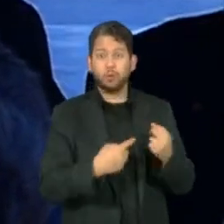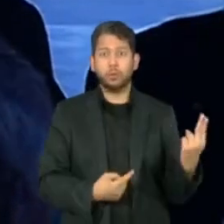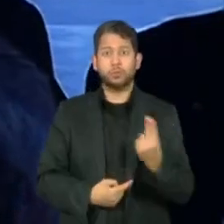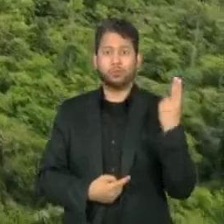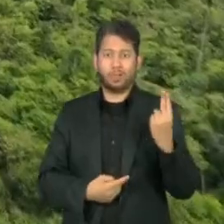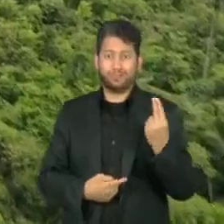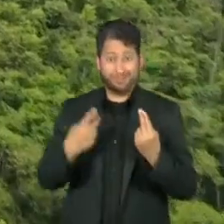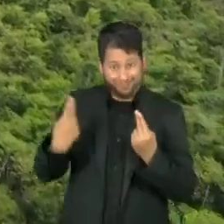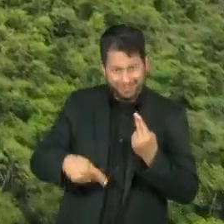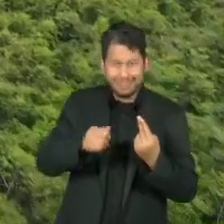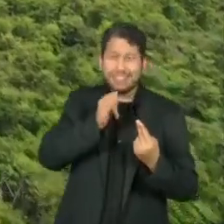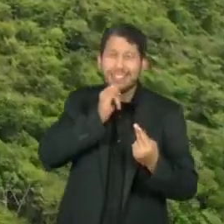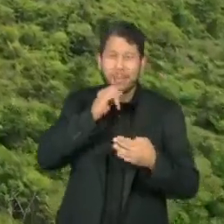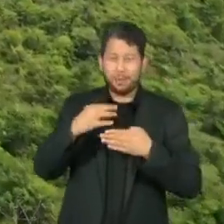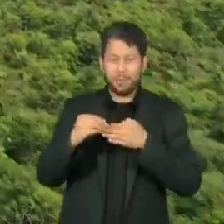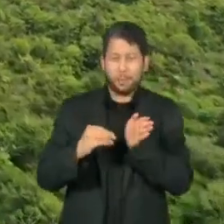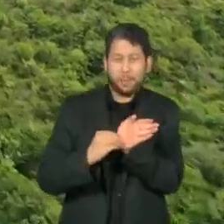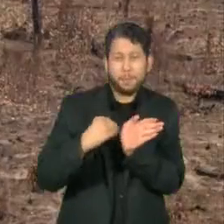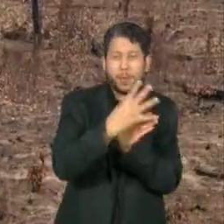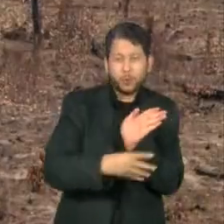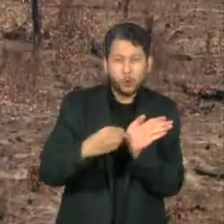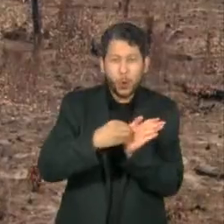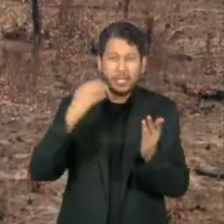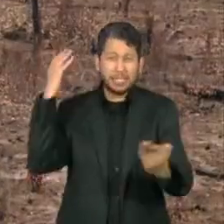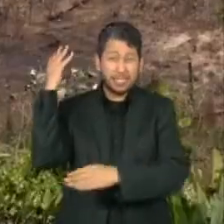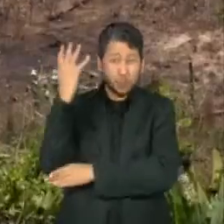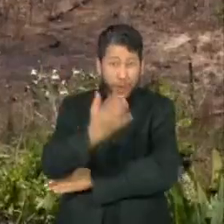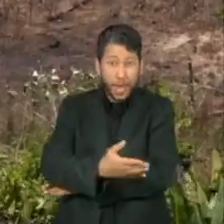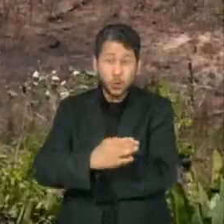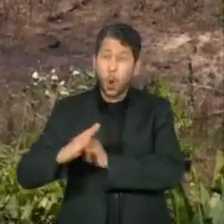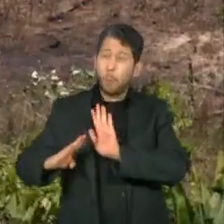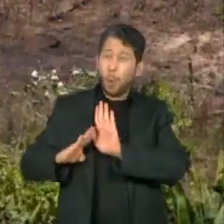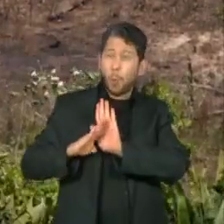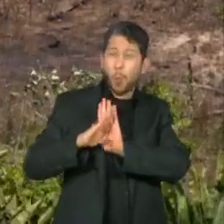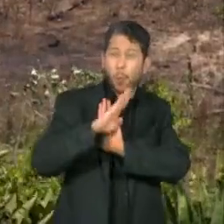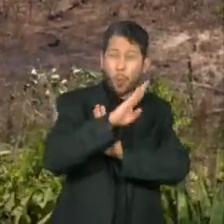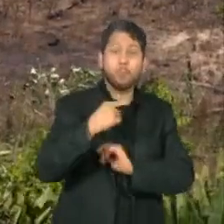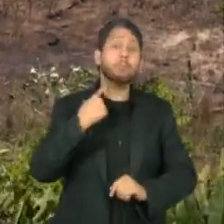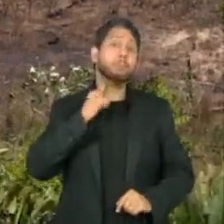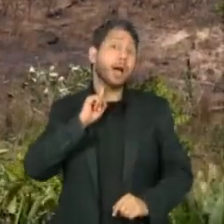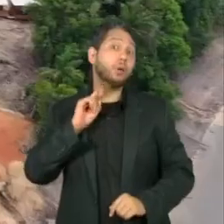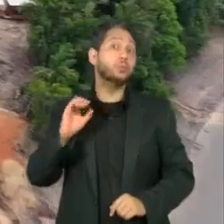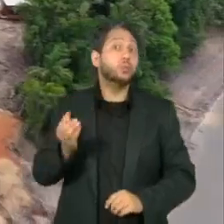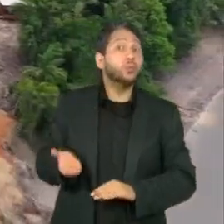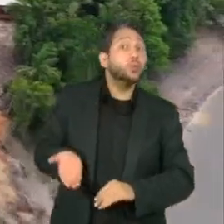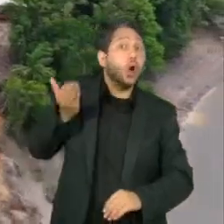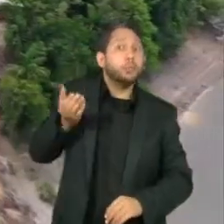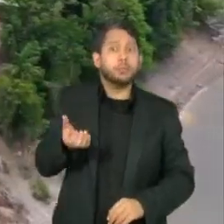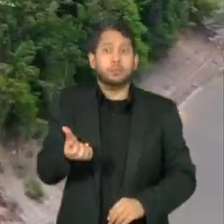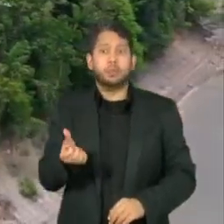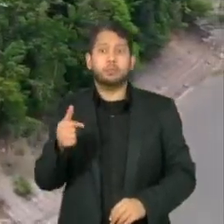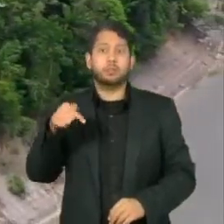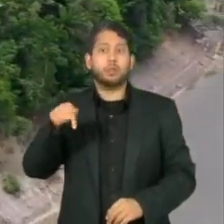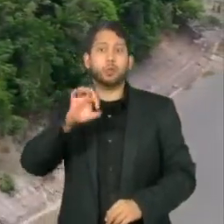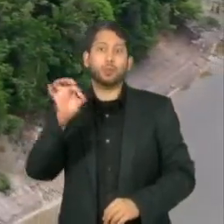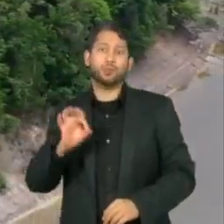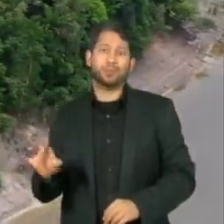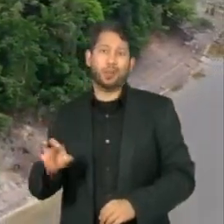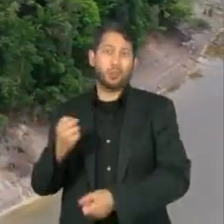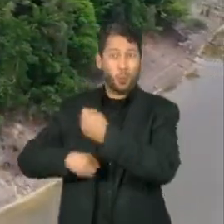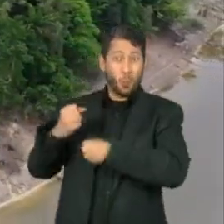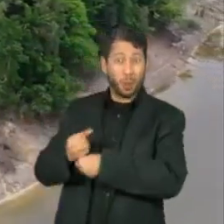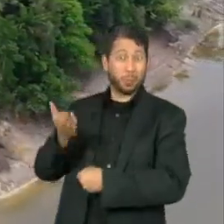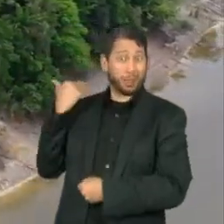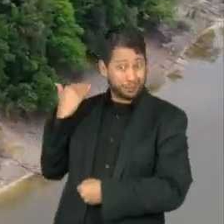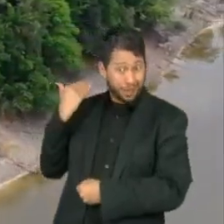governo Bolsonaro, o desmatamento disparou. Em maio deste ano, foi 67% maior do que no mesmo